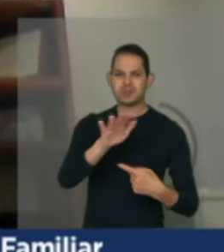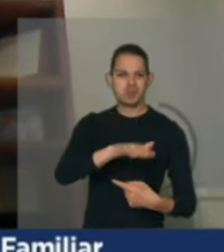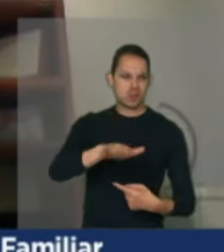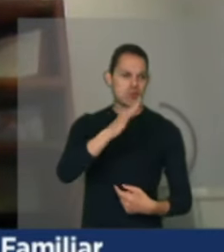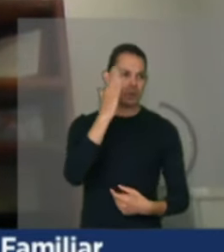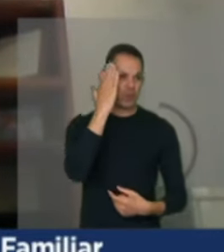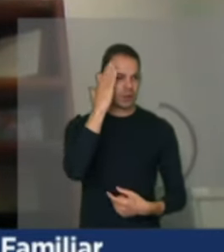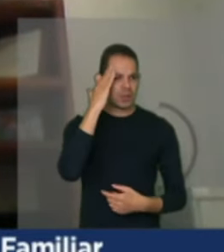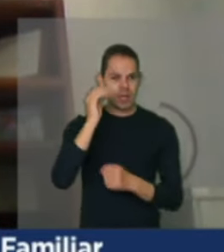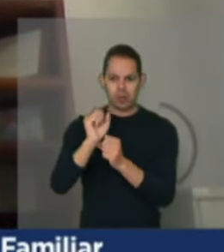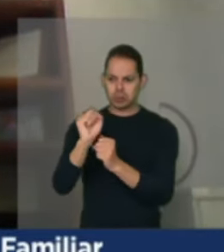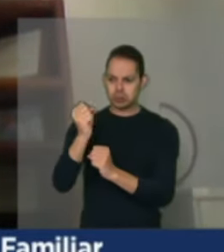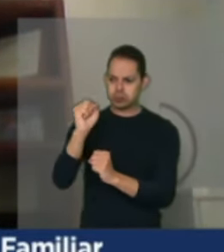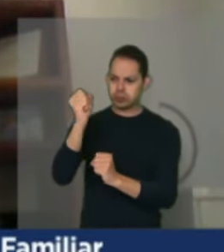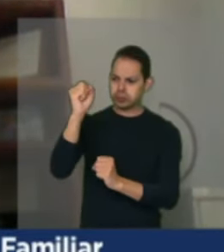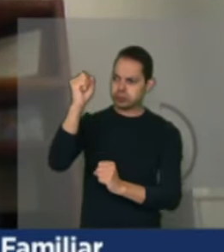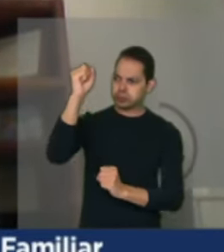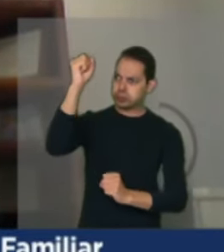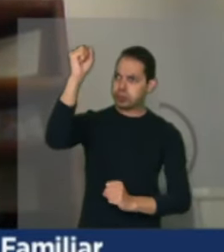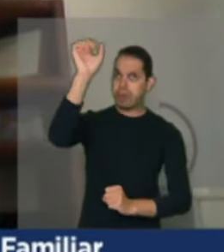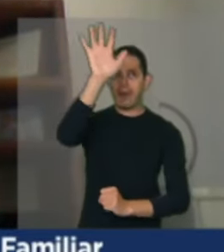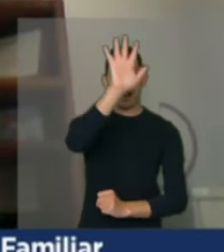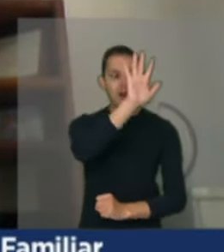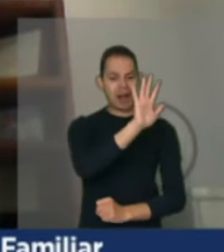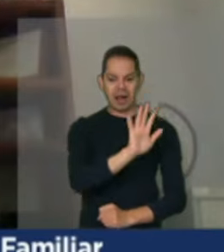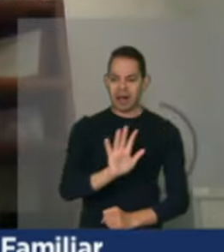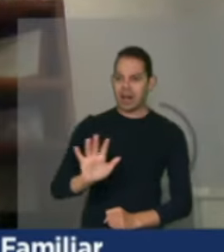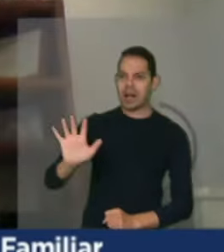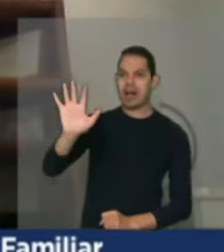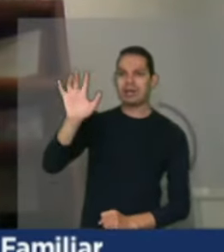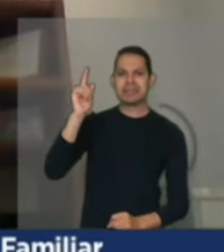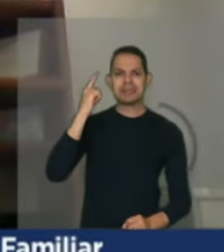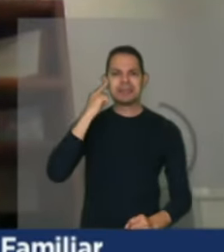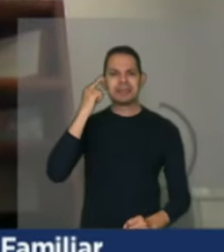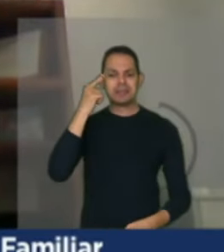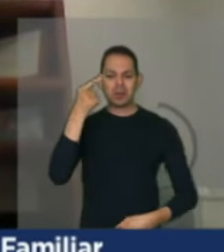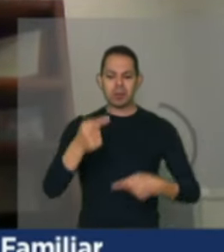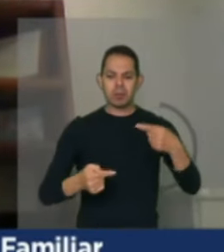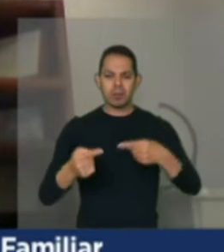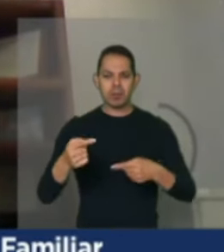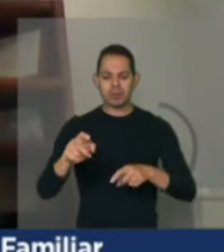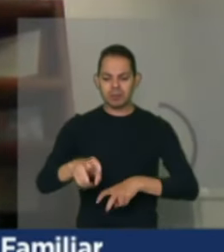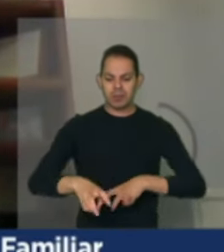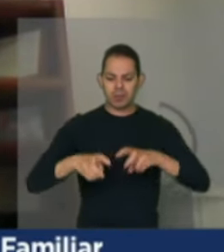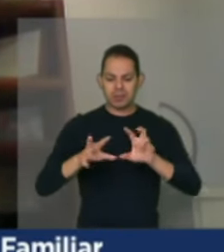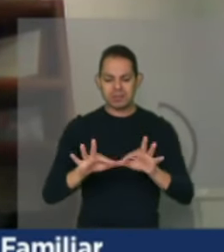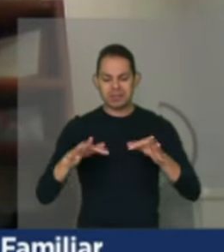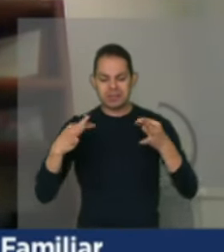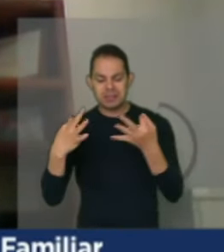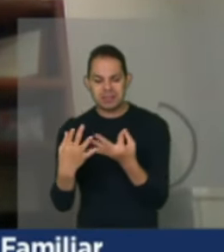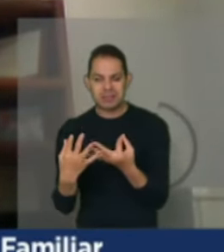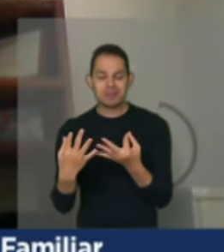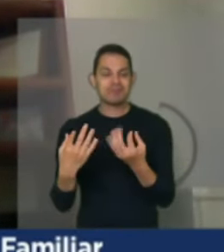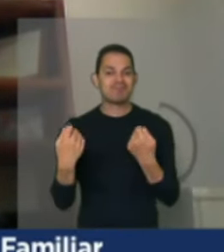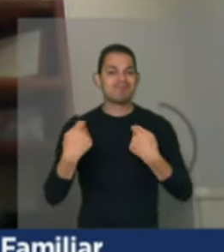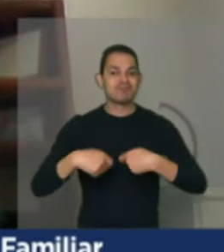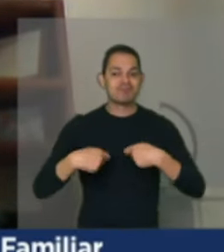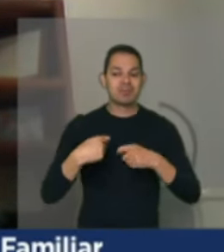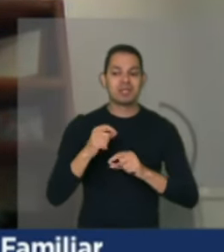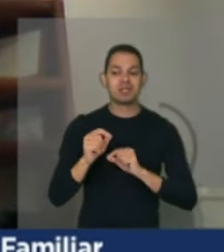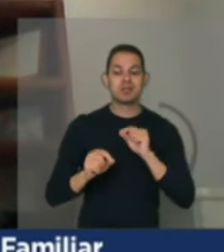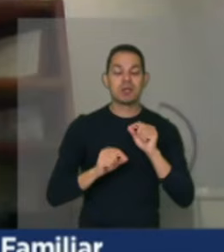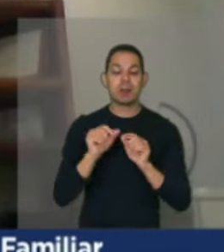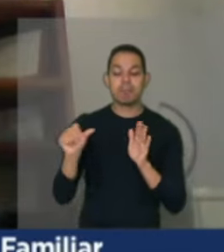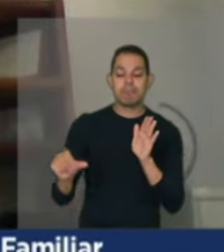é dimensão continental e, obviamente, que pensar uma política para a agricultura familiar, ela precisa primeiro